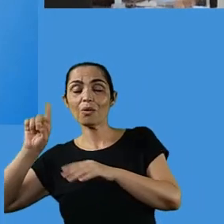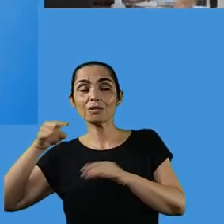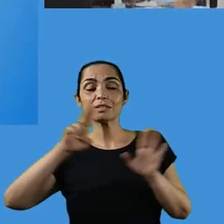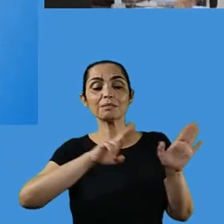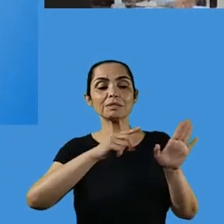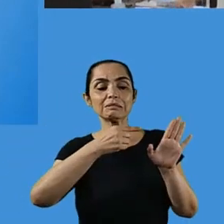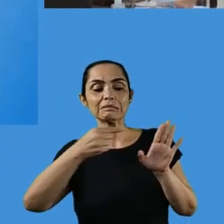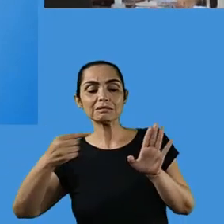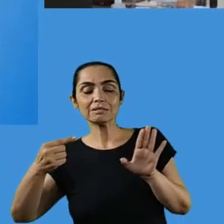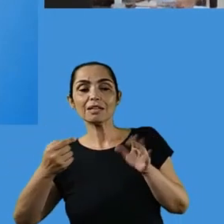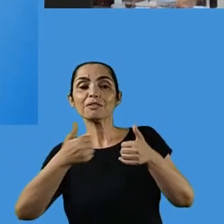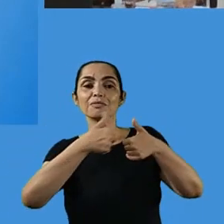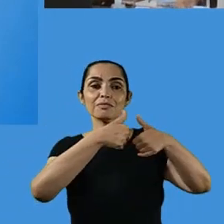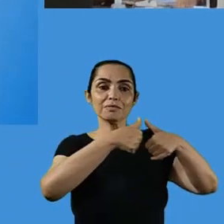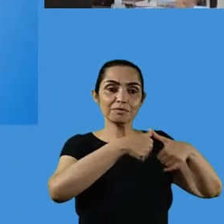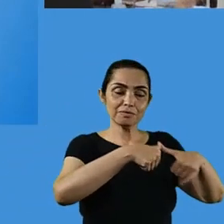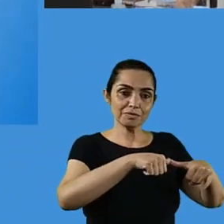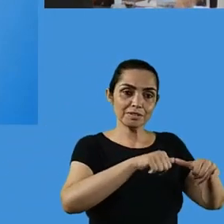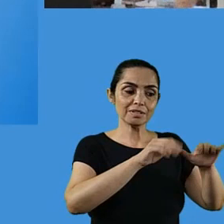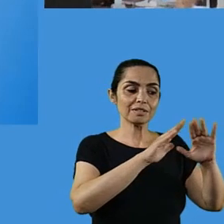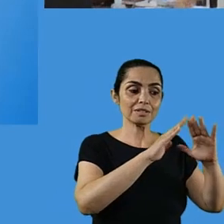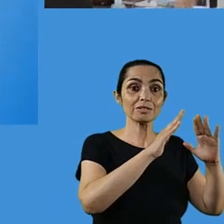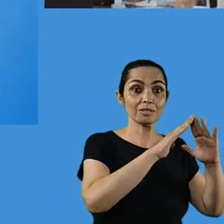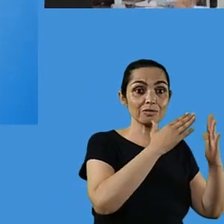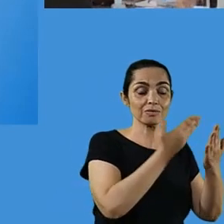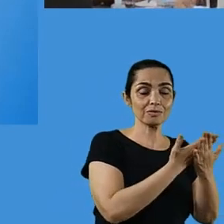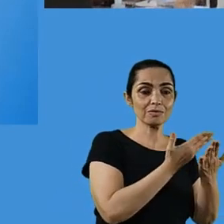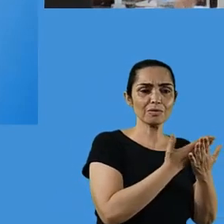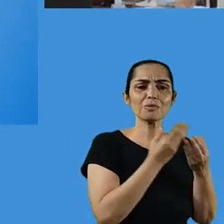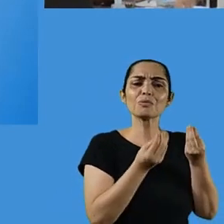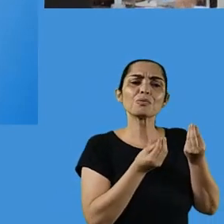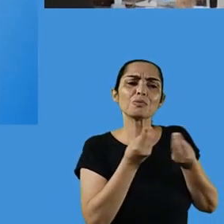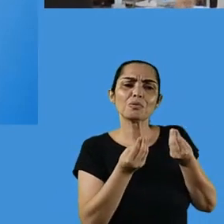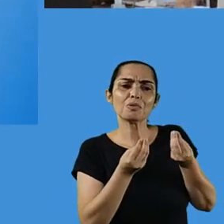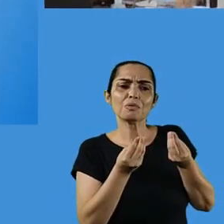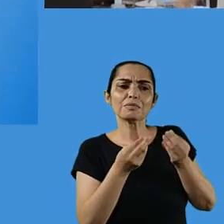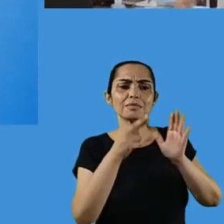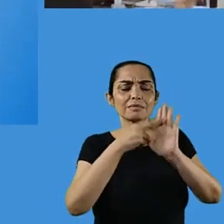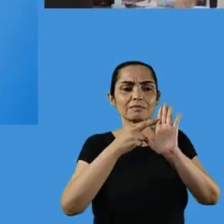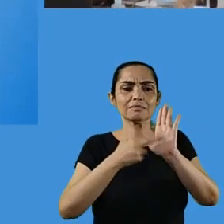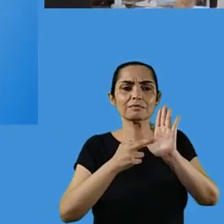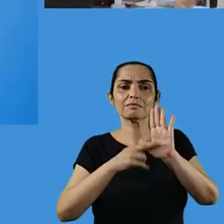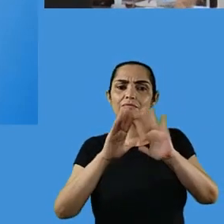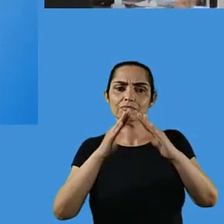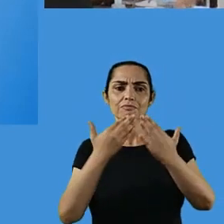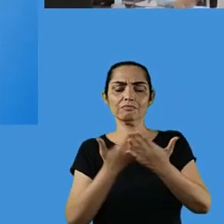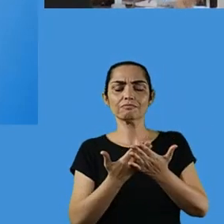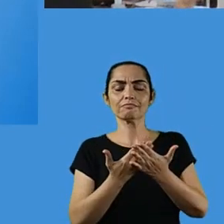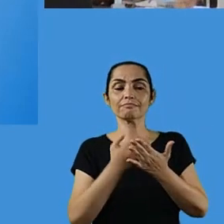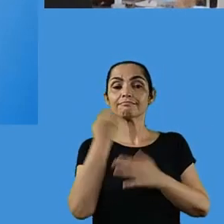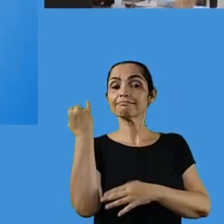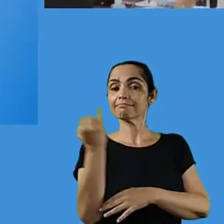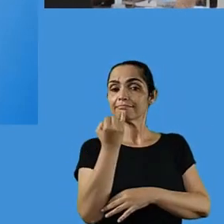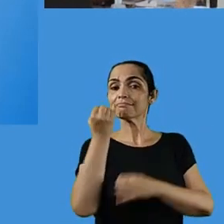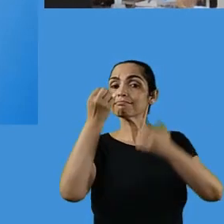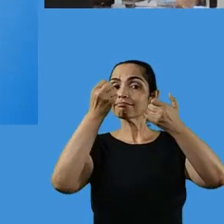importante o uso dos protocolos. Então, eu acho que é muito importante, neste momento, falar com a família e manter essa parceria.